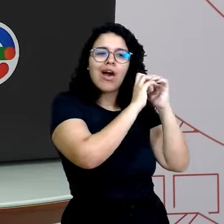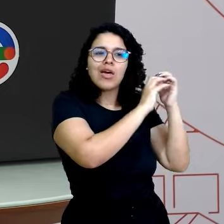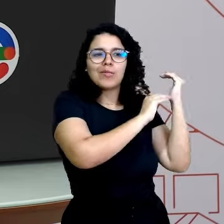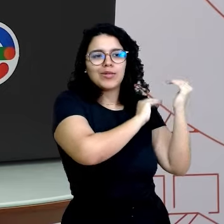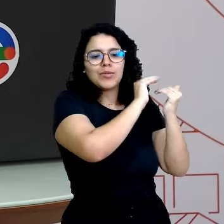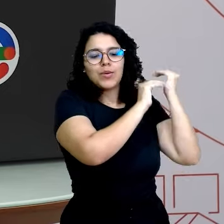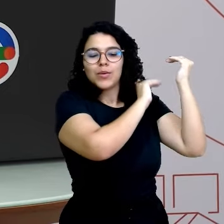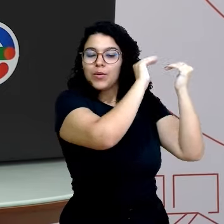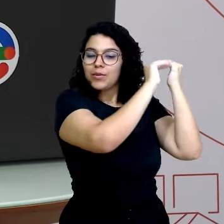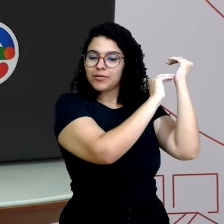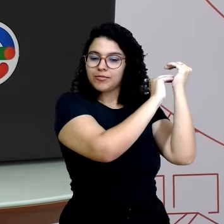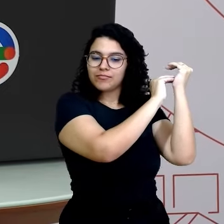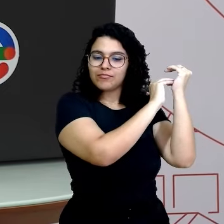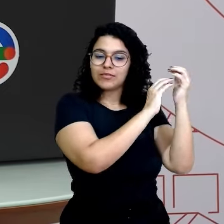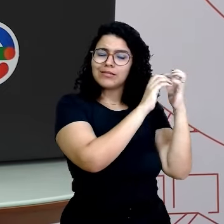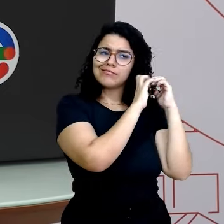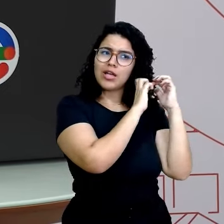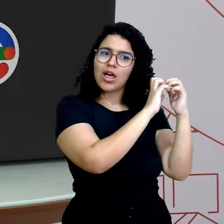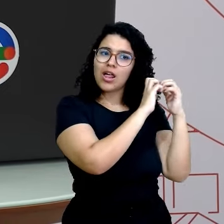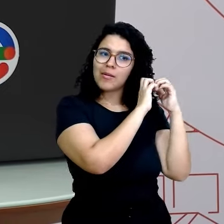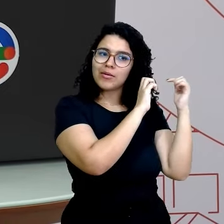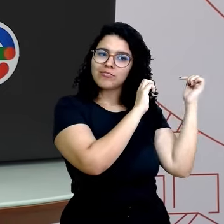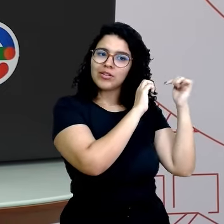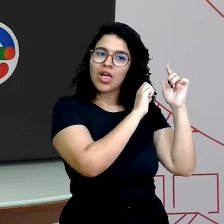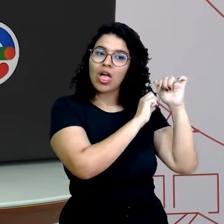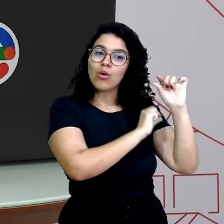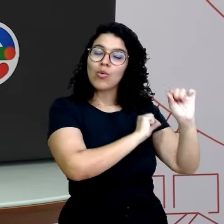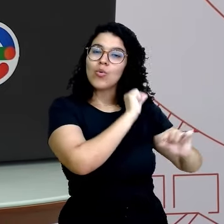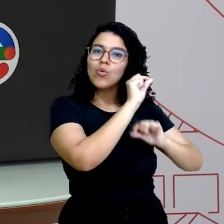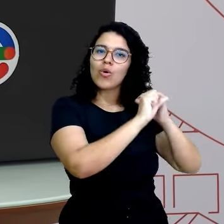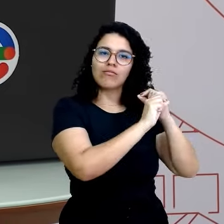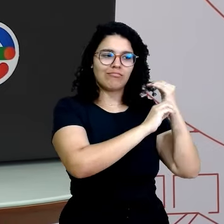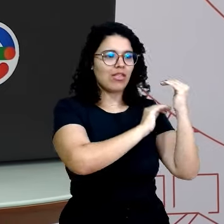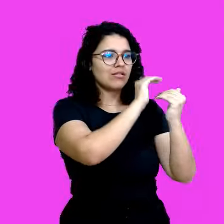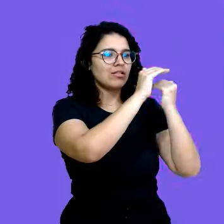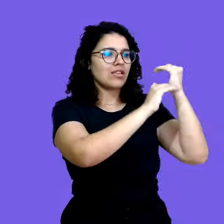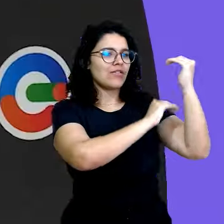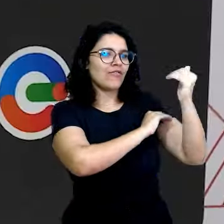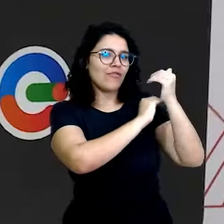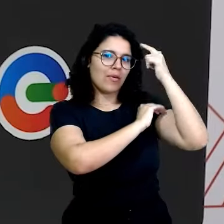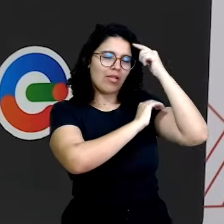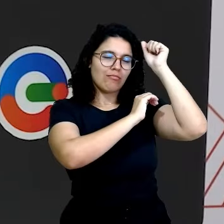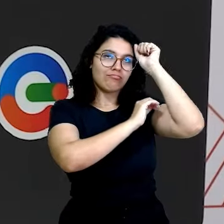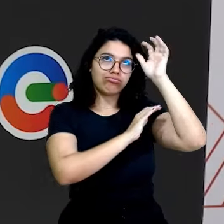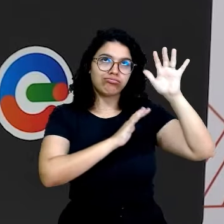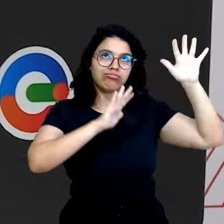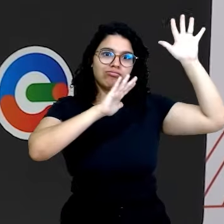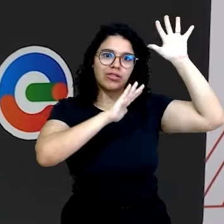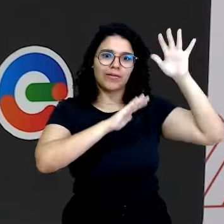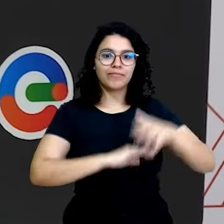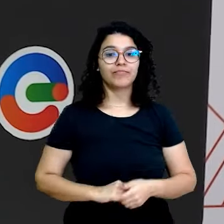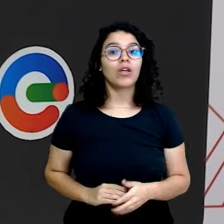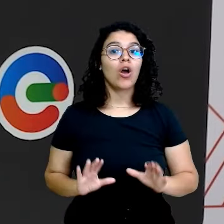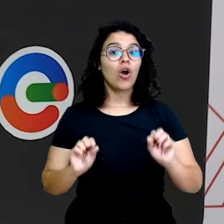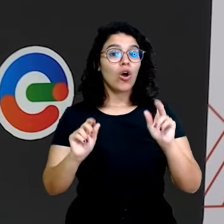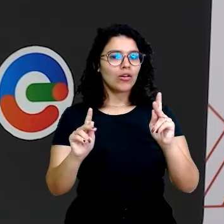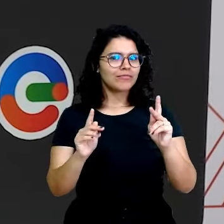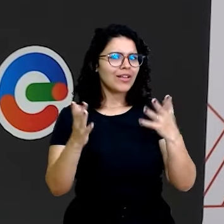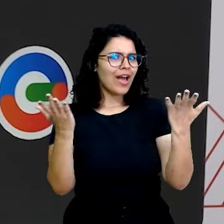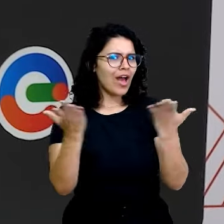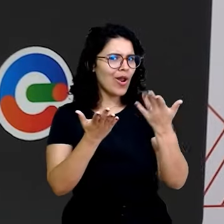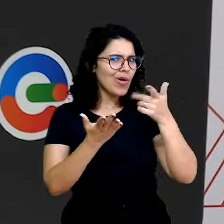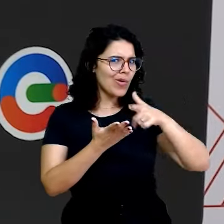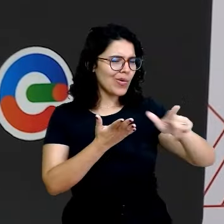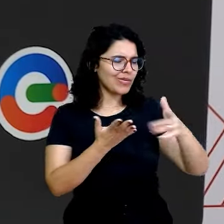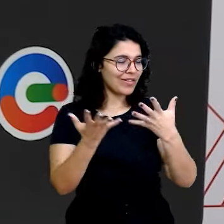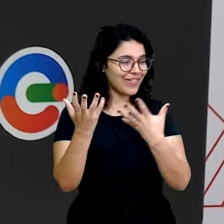Músculos cerebrais, então, remete ao desenvolvimento intelectual. Fácil, né? Vamos para outra questão?